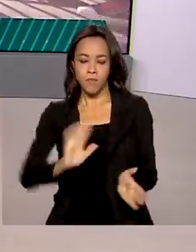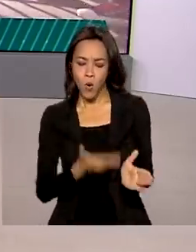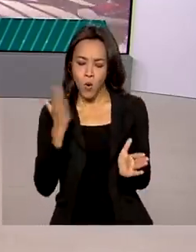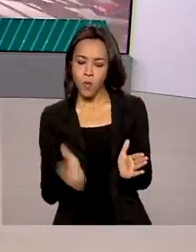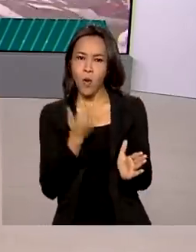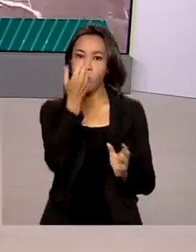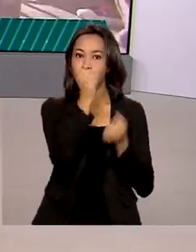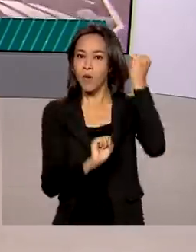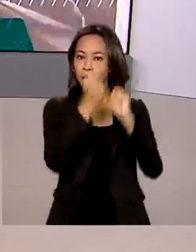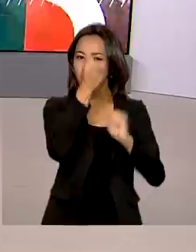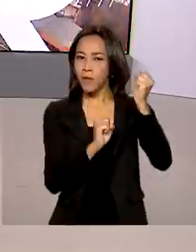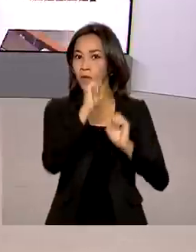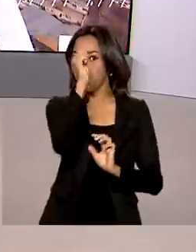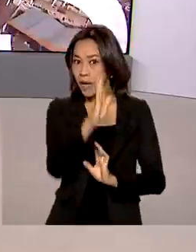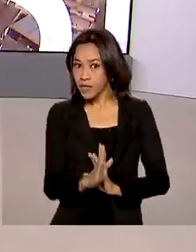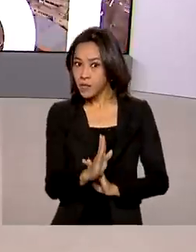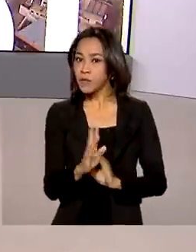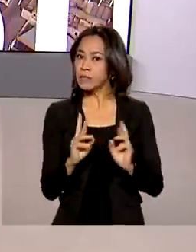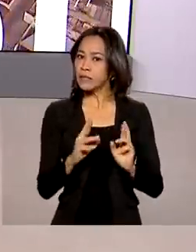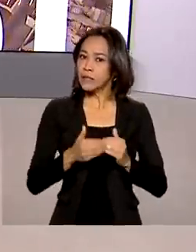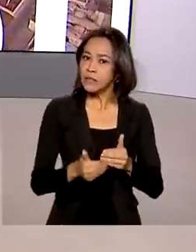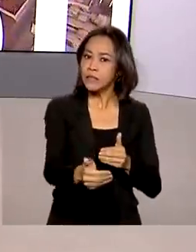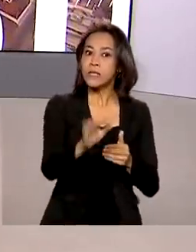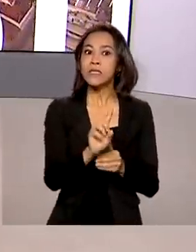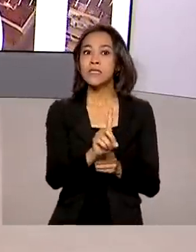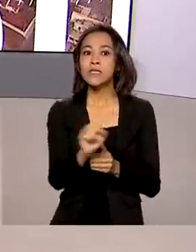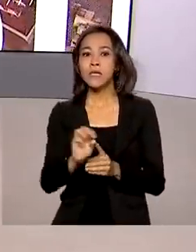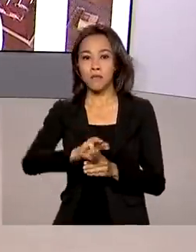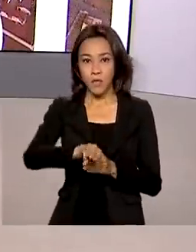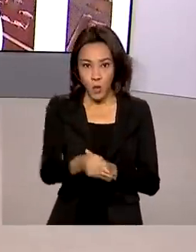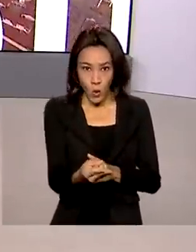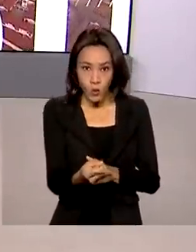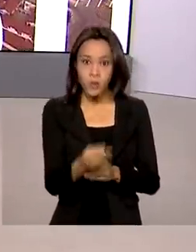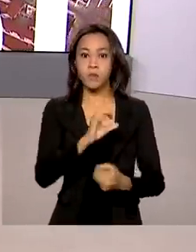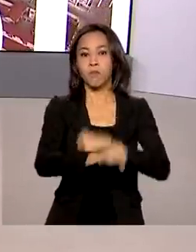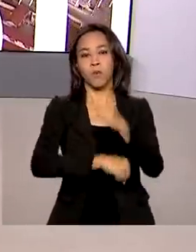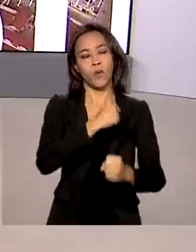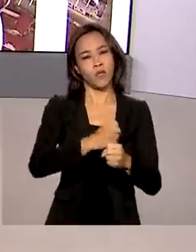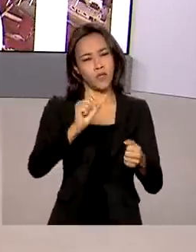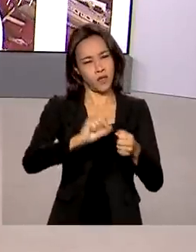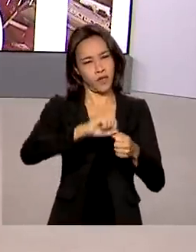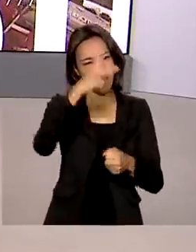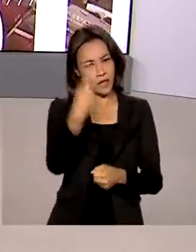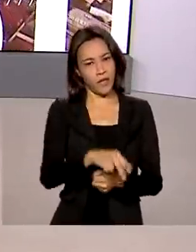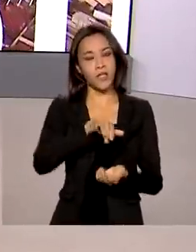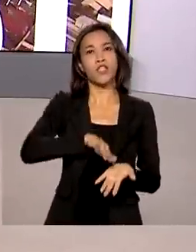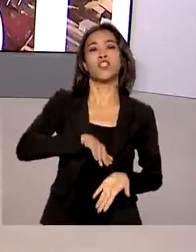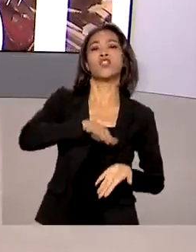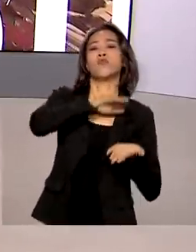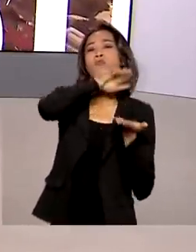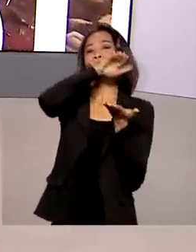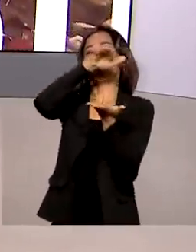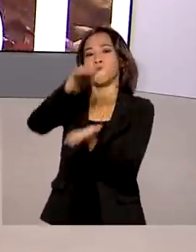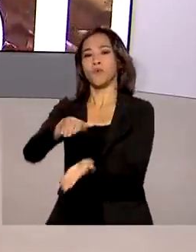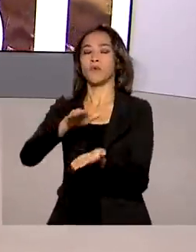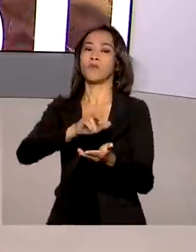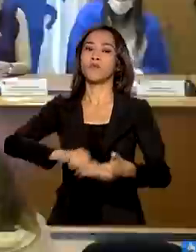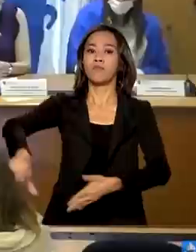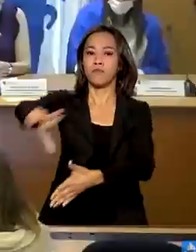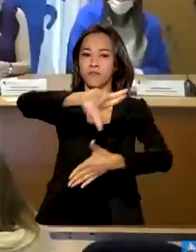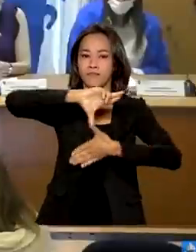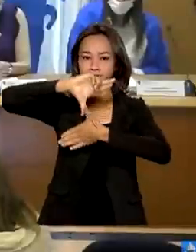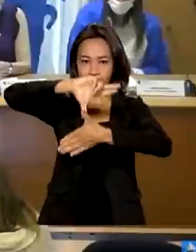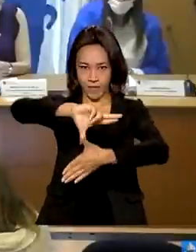A estimativa é que 100 milhões de doses por ano sejam feitas aqui e distribuídas para toda a América Latina.